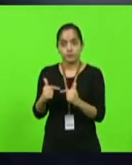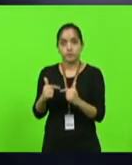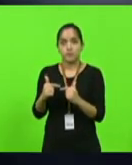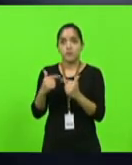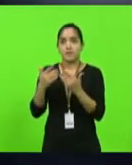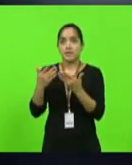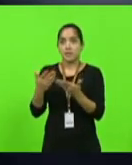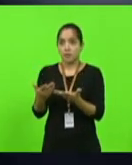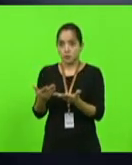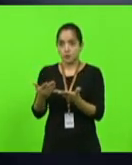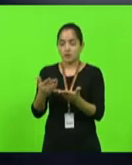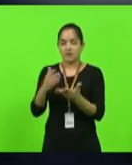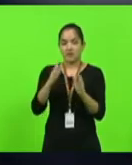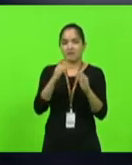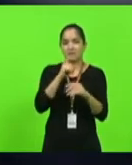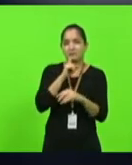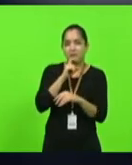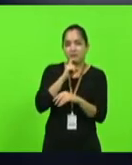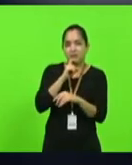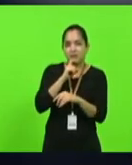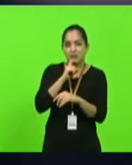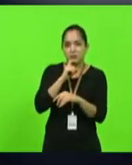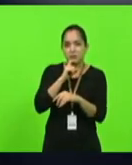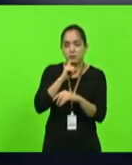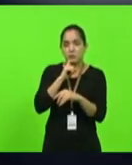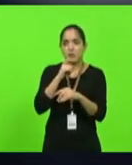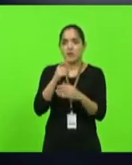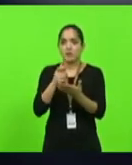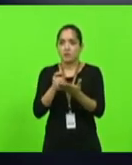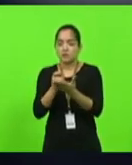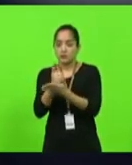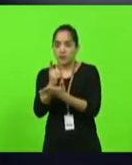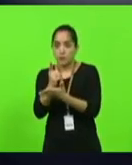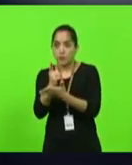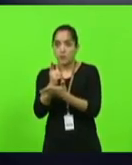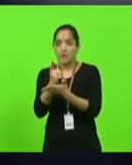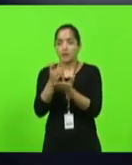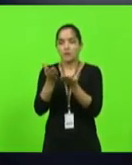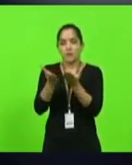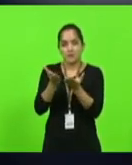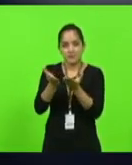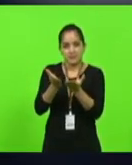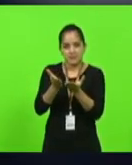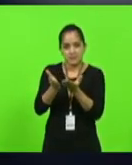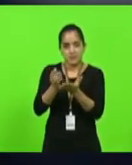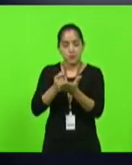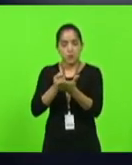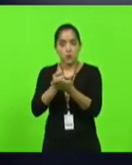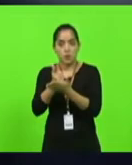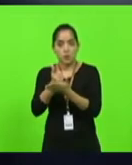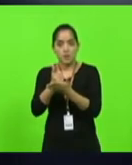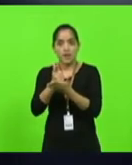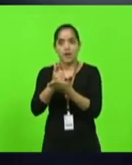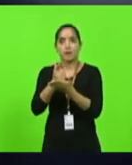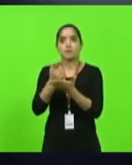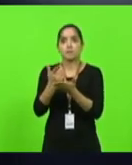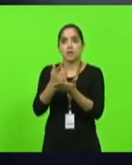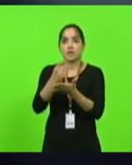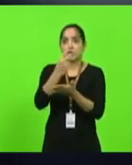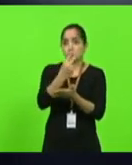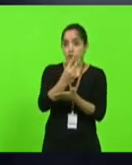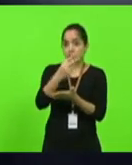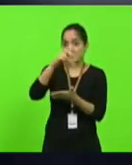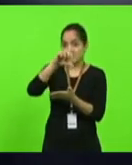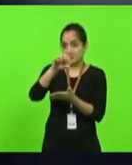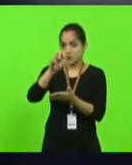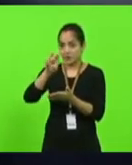região é fria, se você comprar numa licitação uniforme para os 295